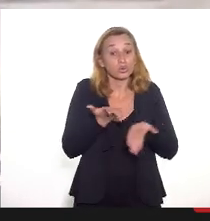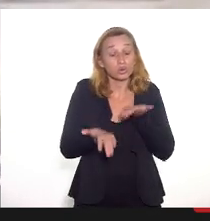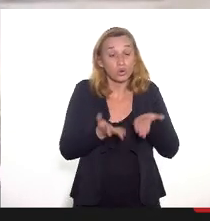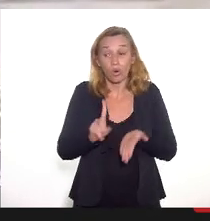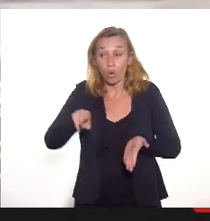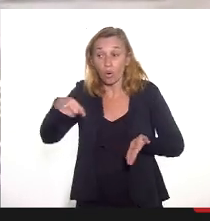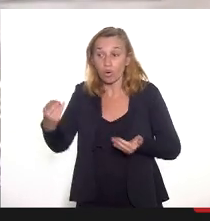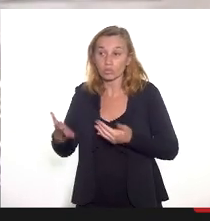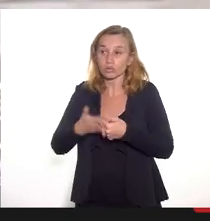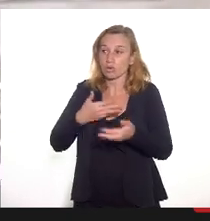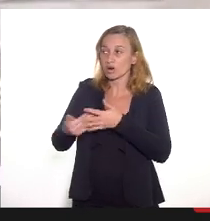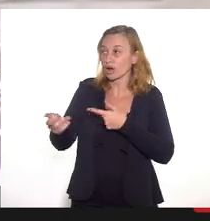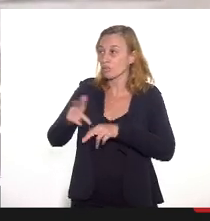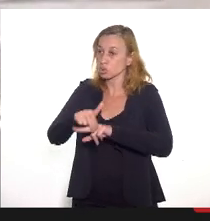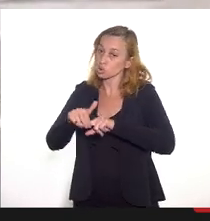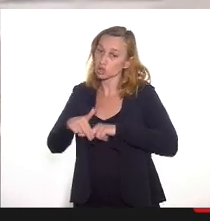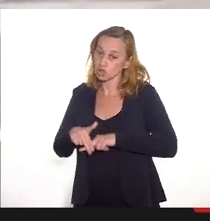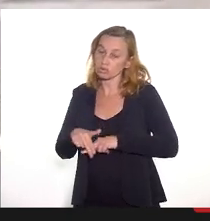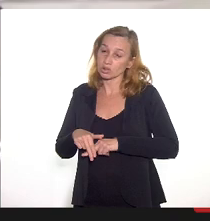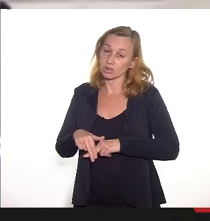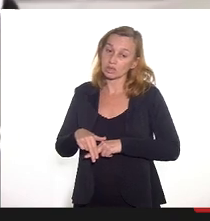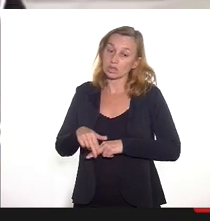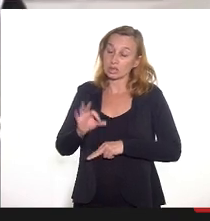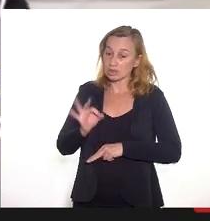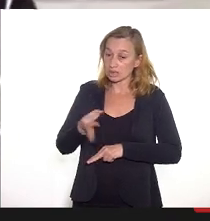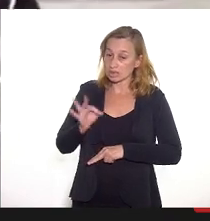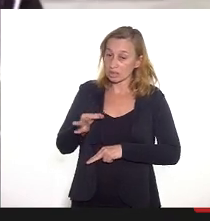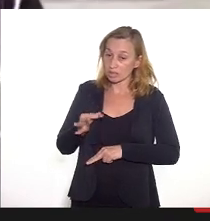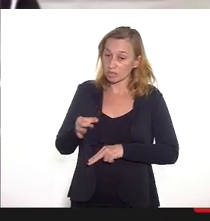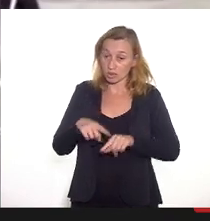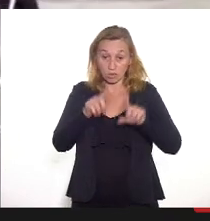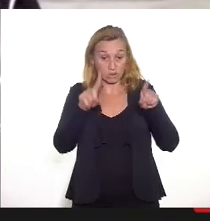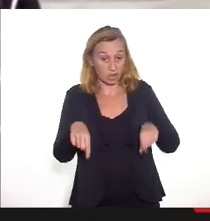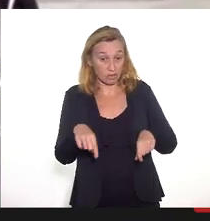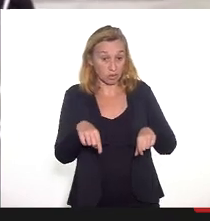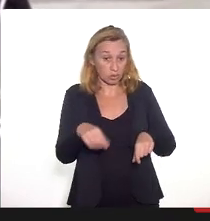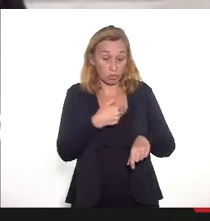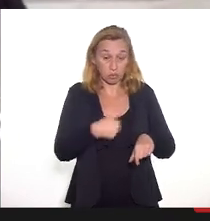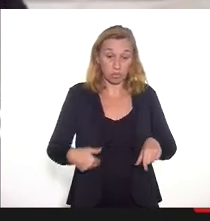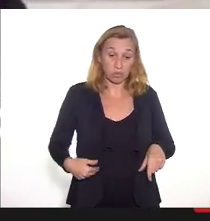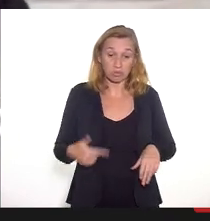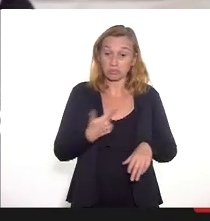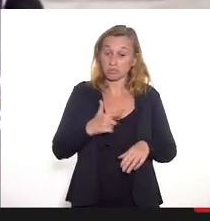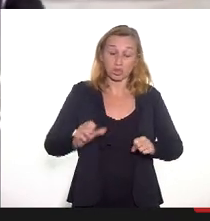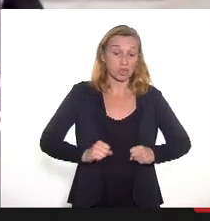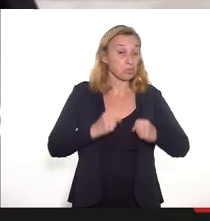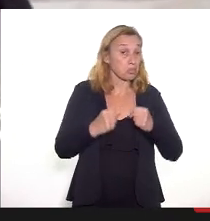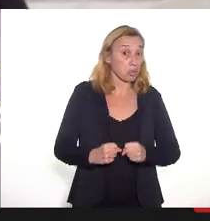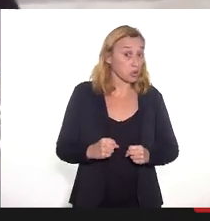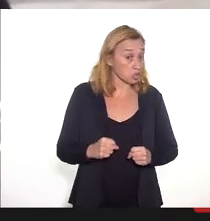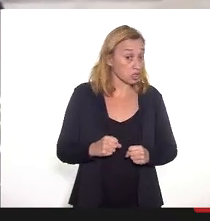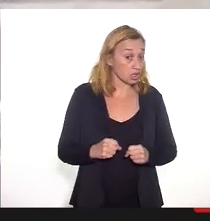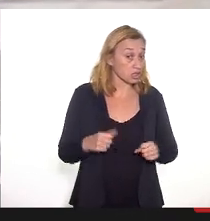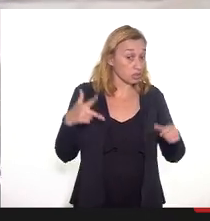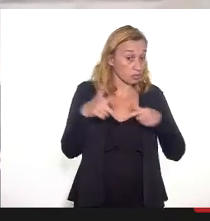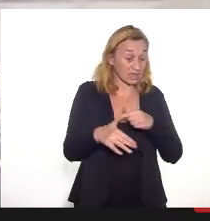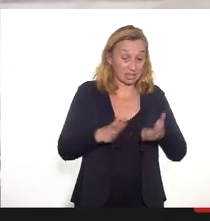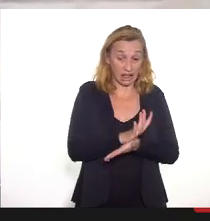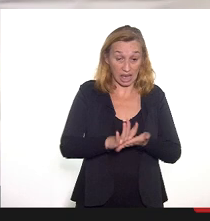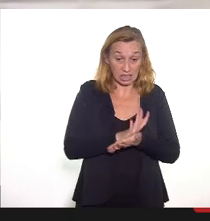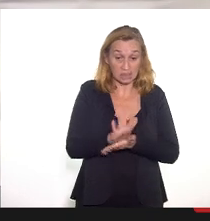um outro qualquer interesse que necessariamente o servidor da ponta não tem poder de intervir.